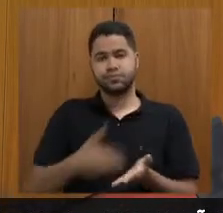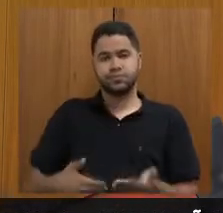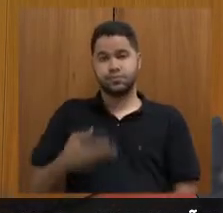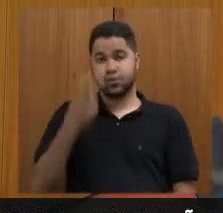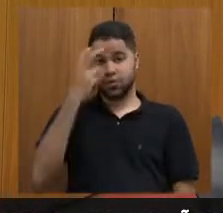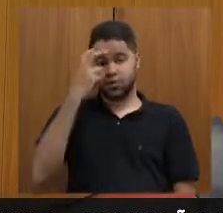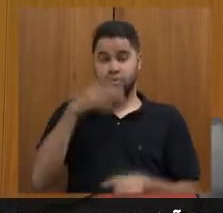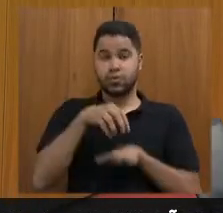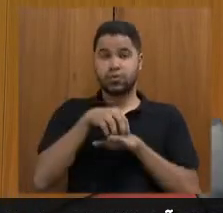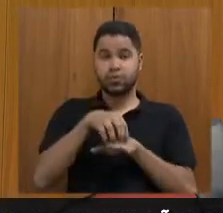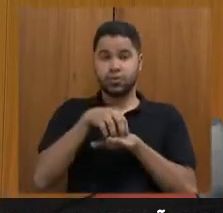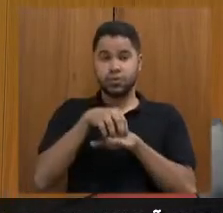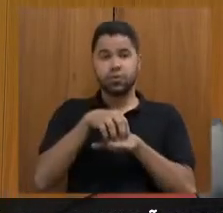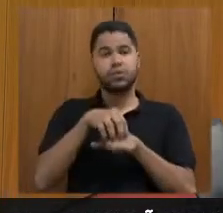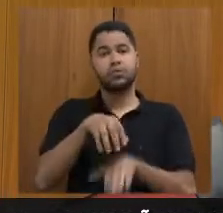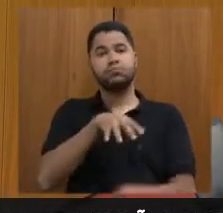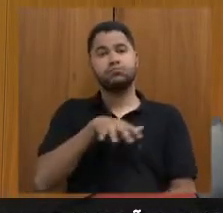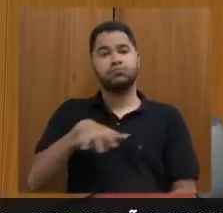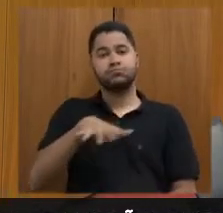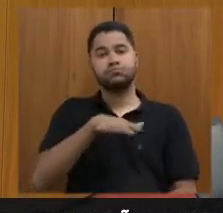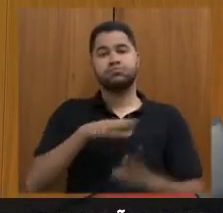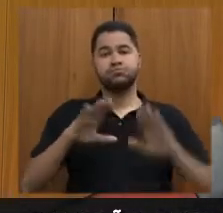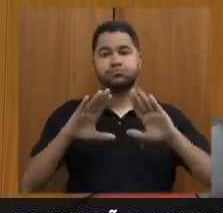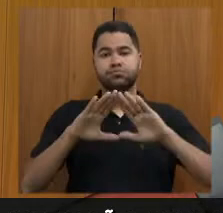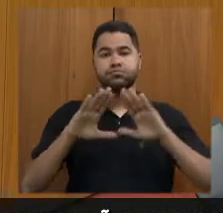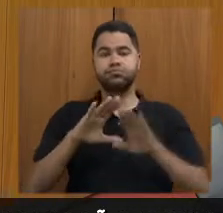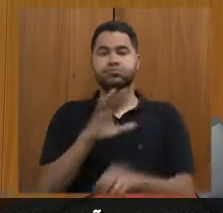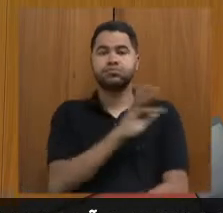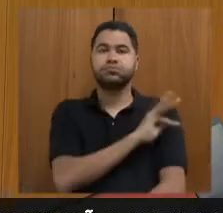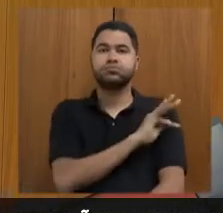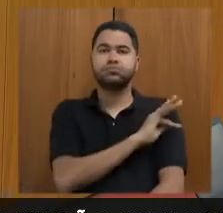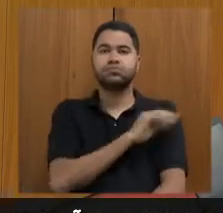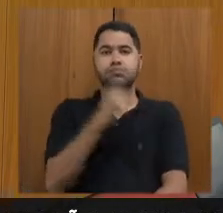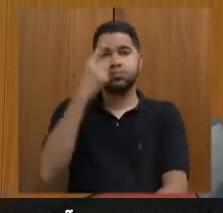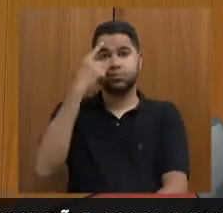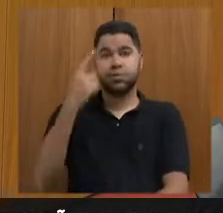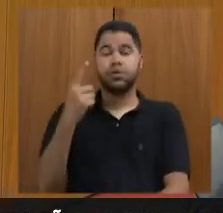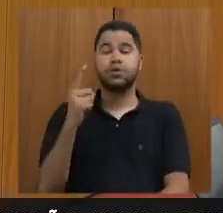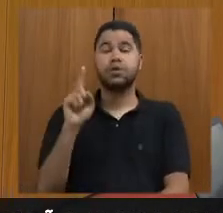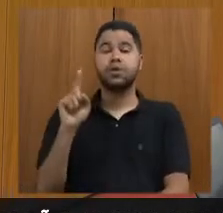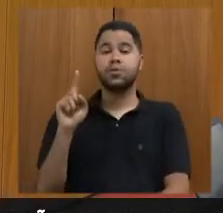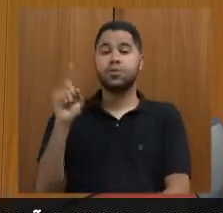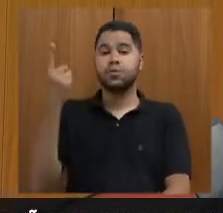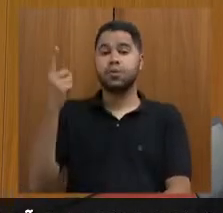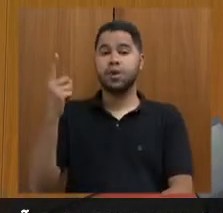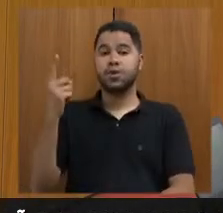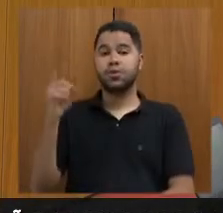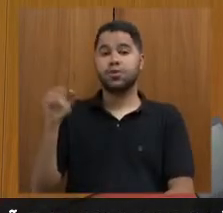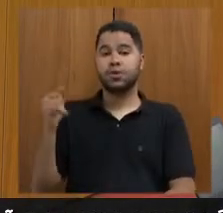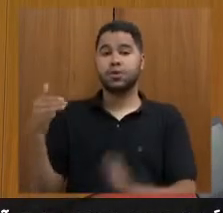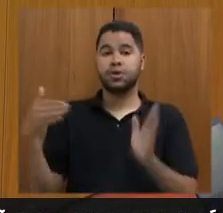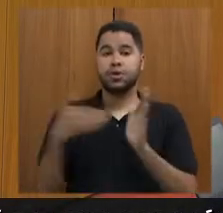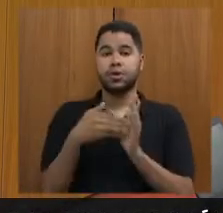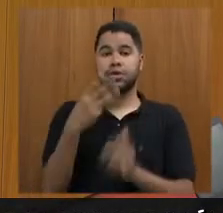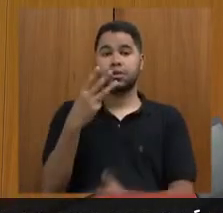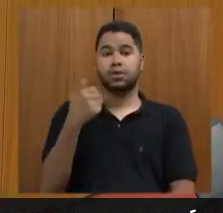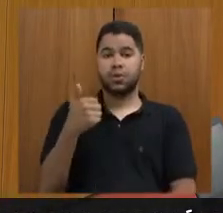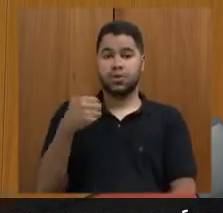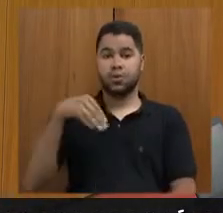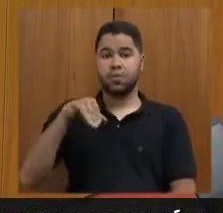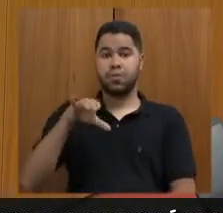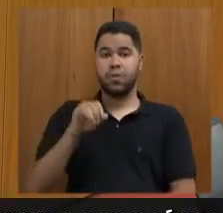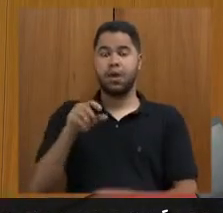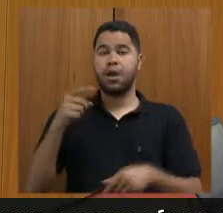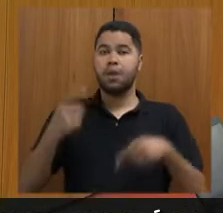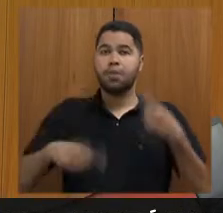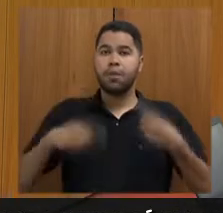e Turismo no âmbito do Assembleia Fiscaliza, considerando o período de 1º de janeiro a 31 de maio, e a discutir e